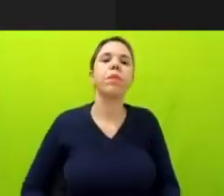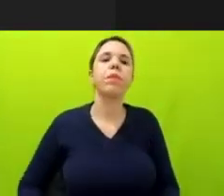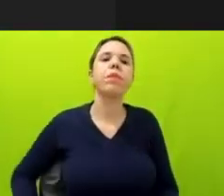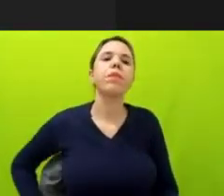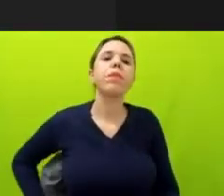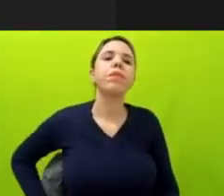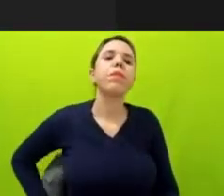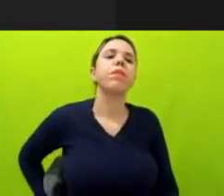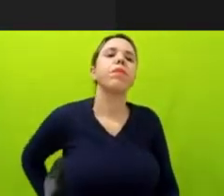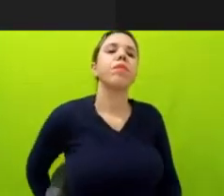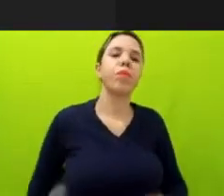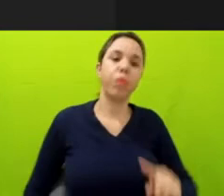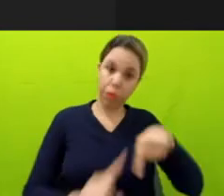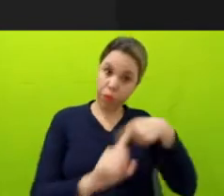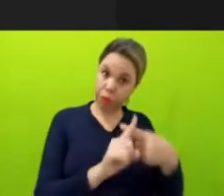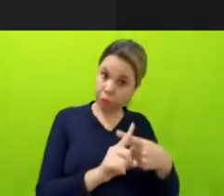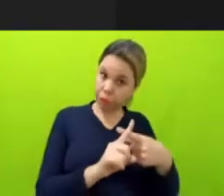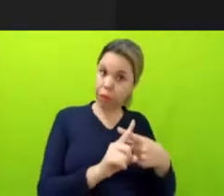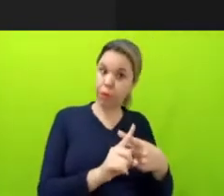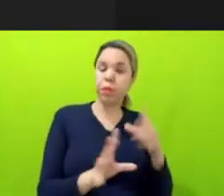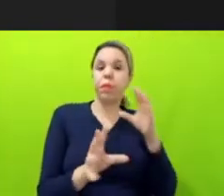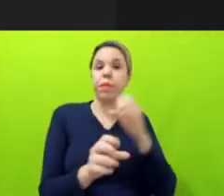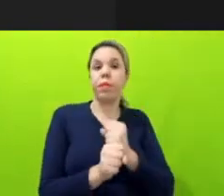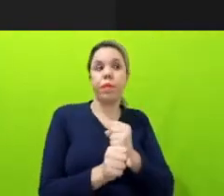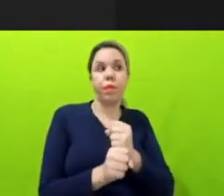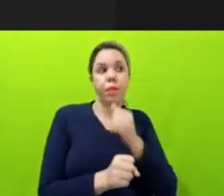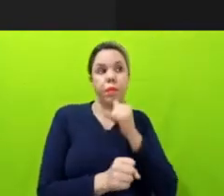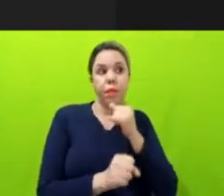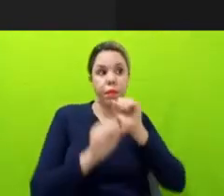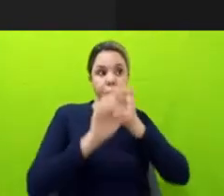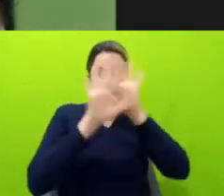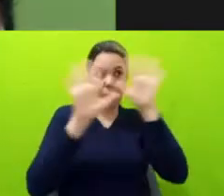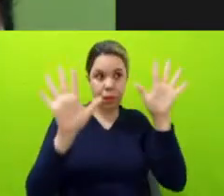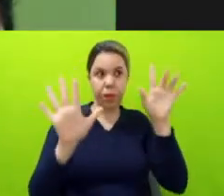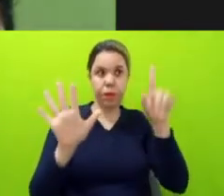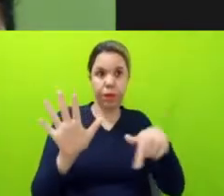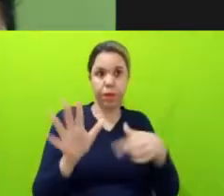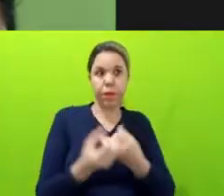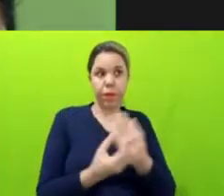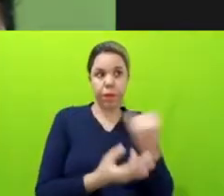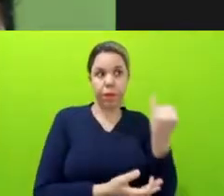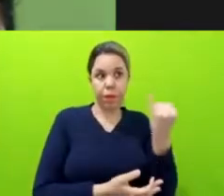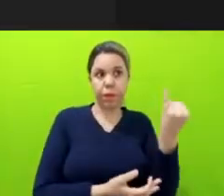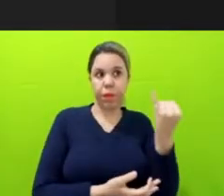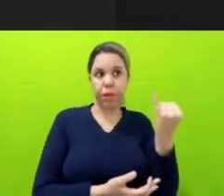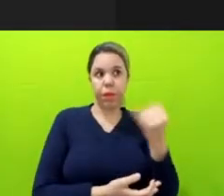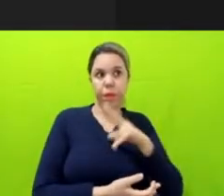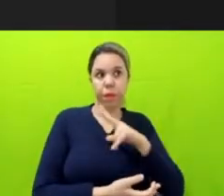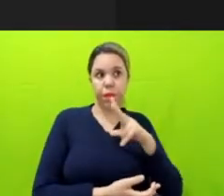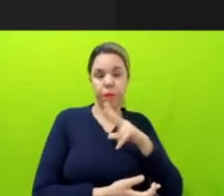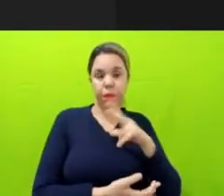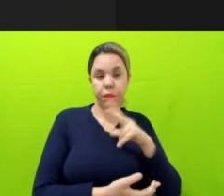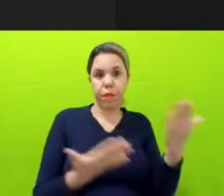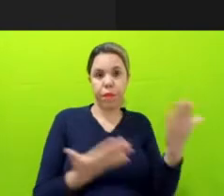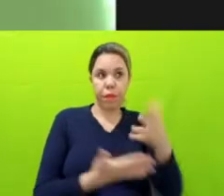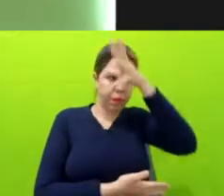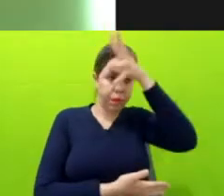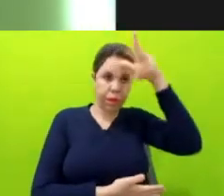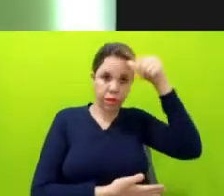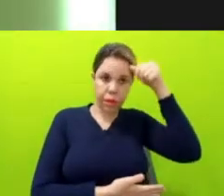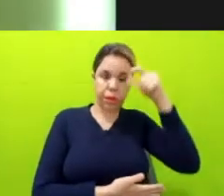a transparência também é importante para o setor privado, né, então, hoje, na Amazônia, a gente tem uma série de